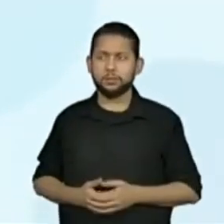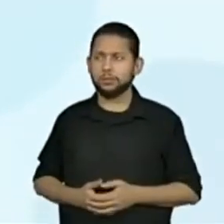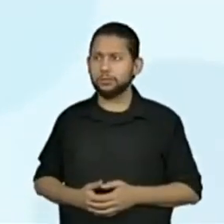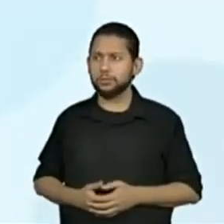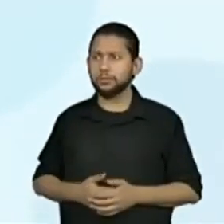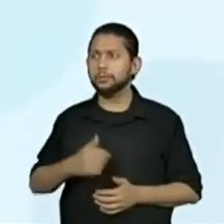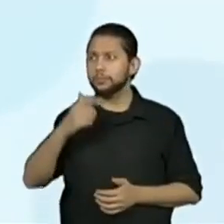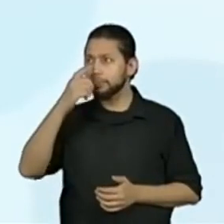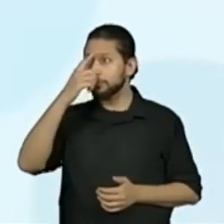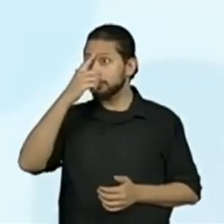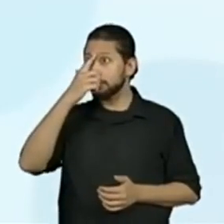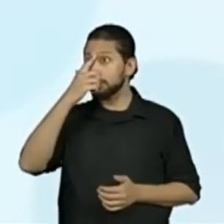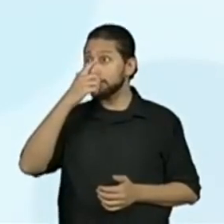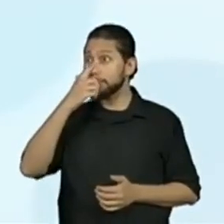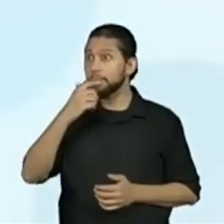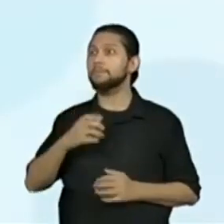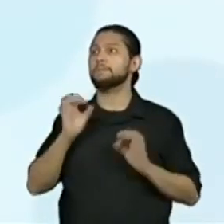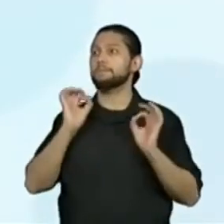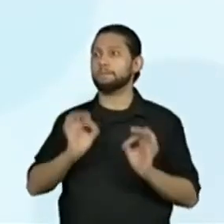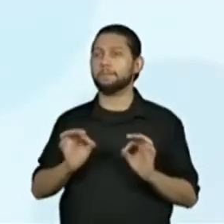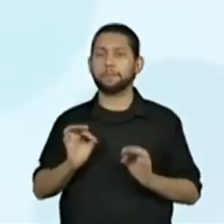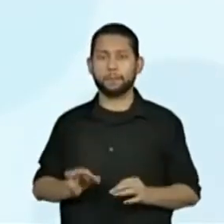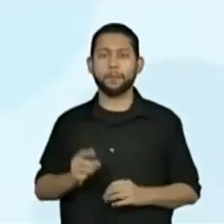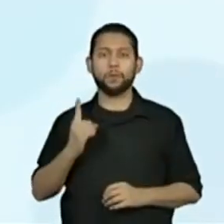maior que R$,00.